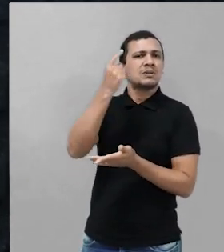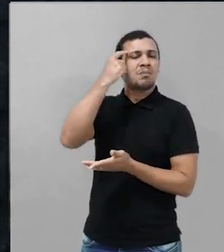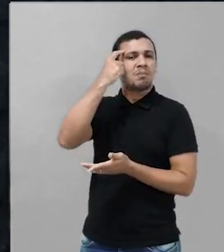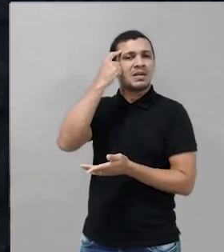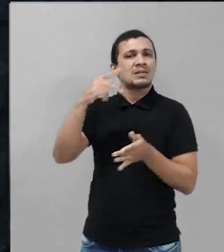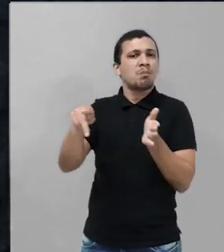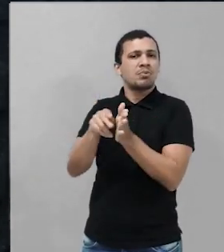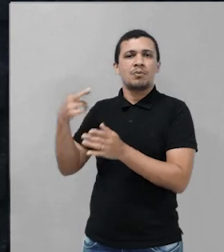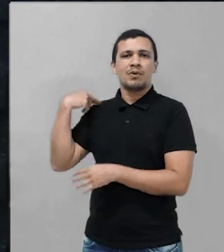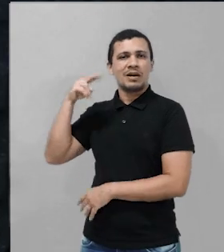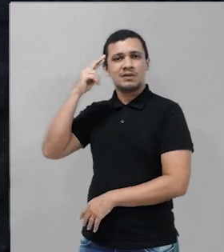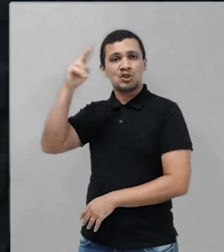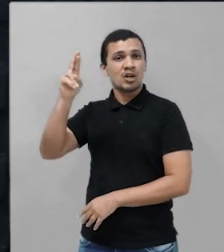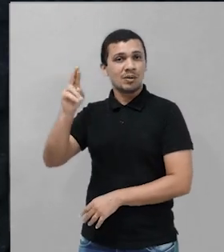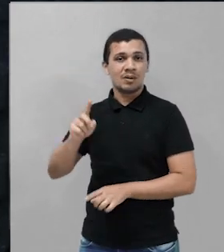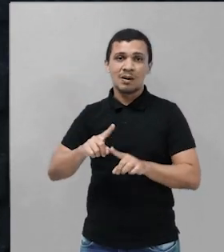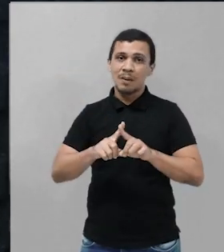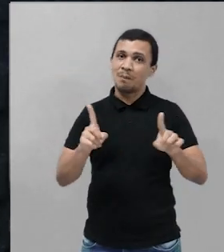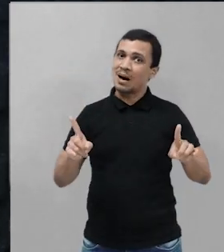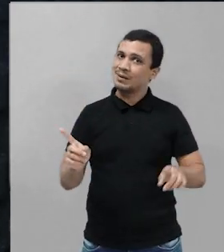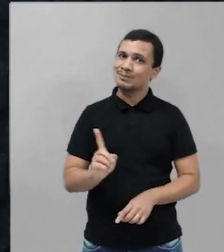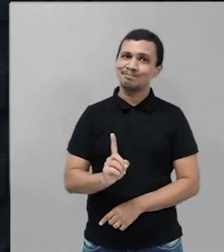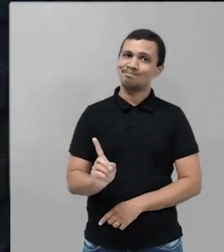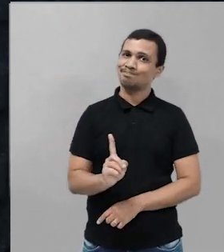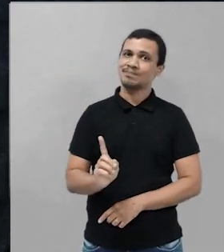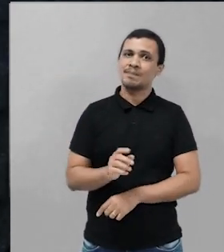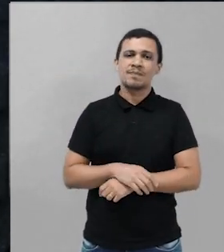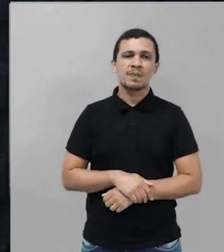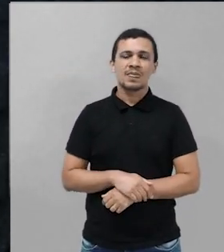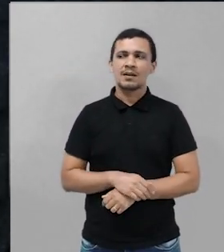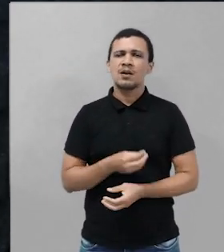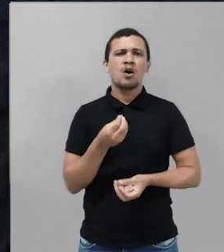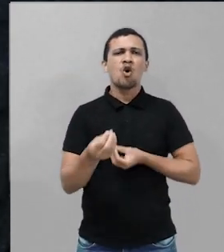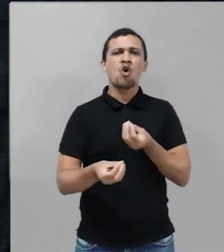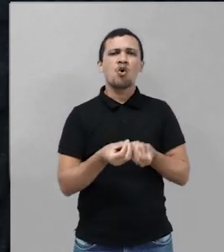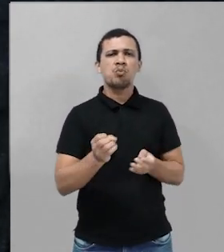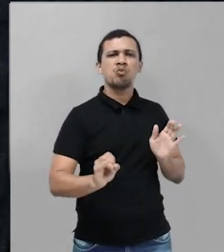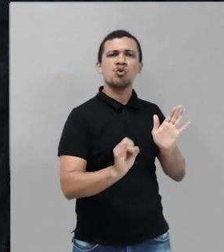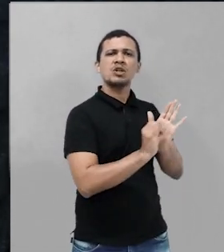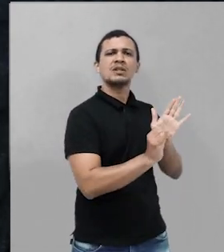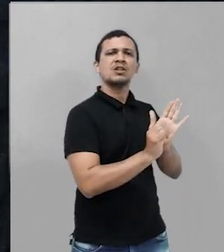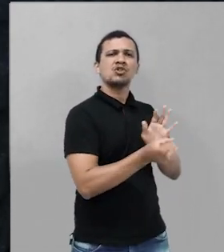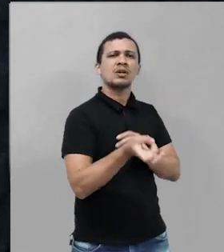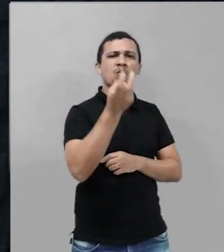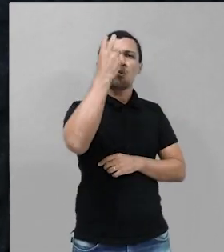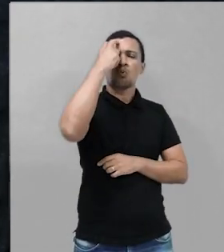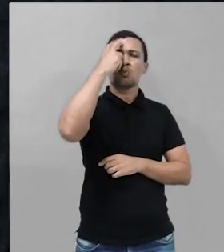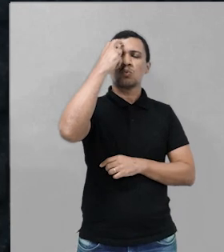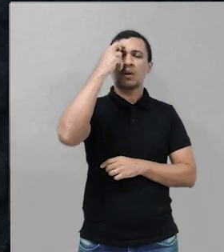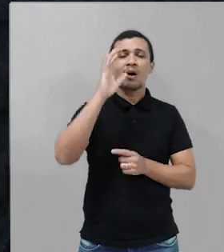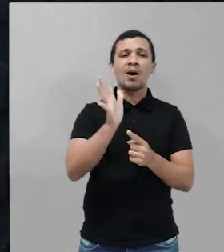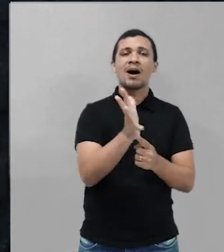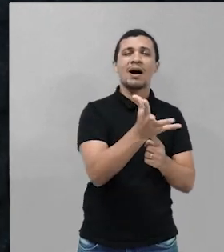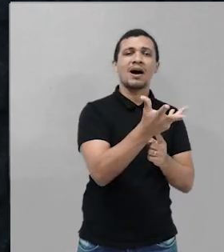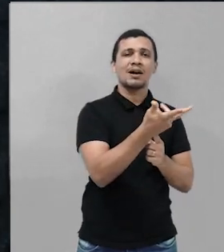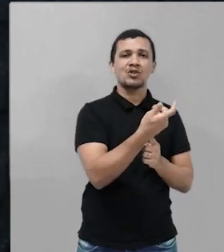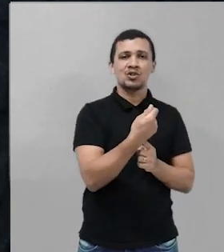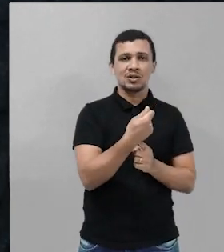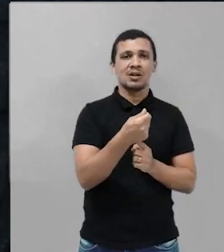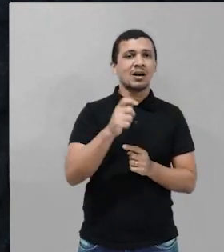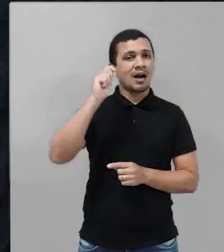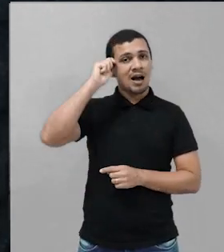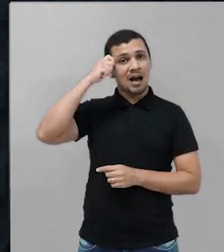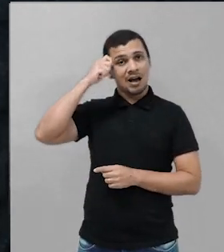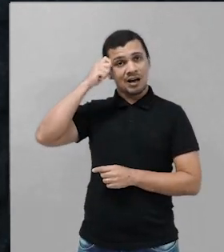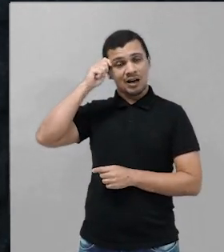Professor, o que isso tem a com a arte? Tem a ver com a arte? A identidade cultural da arte afro-brasileira, da afro-maranhense, estou sendo